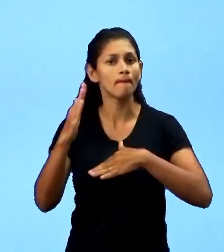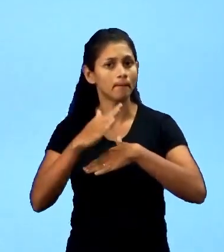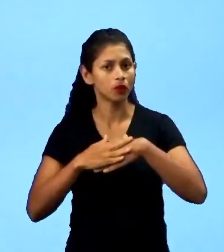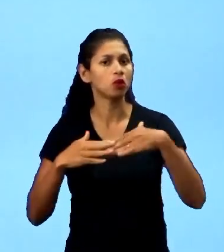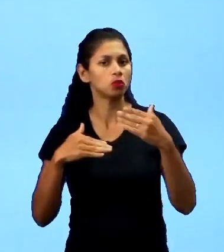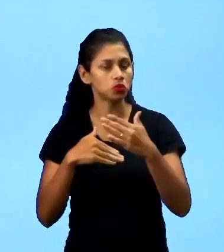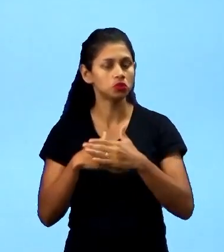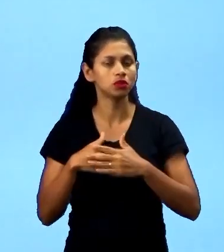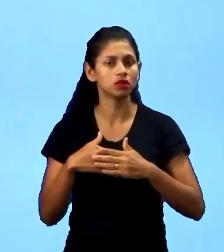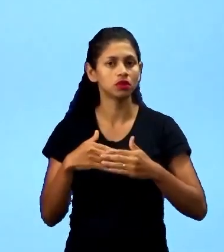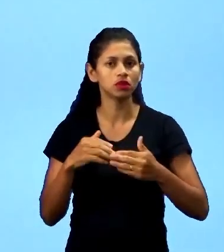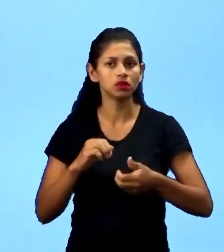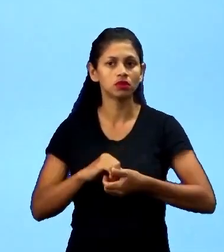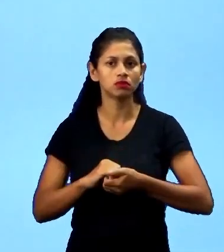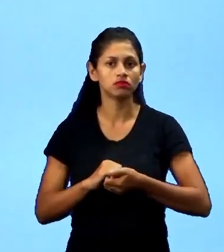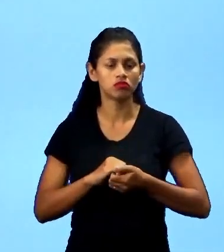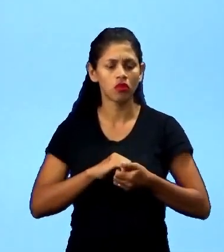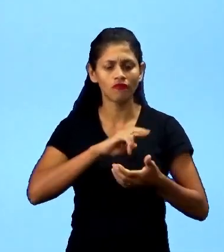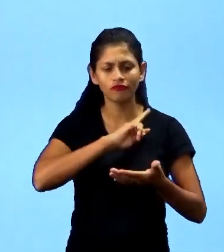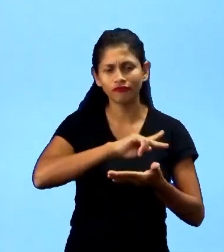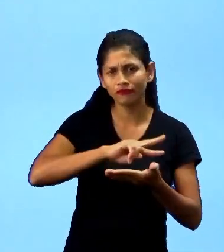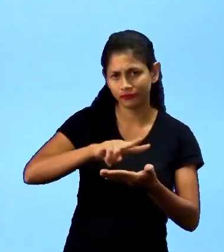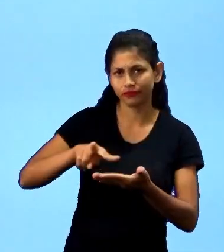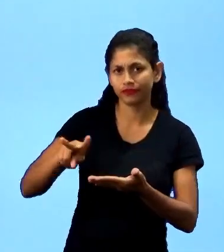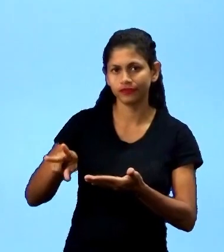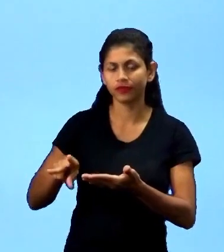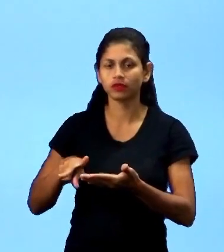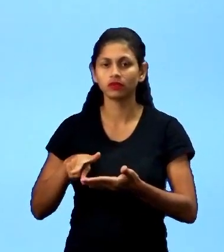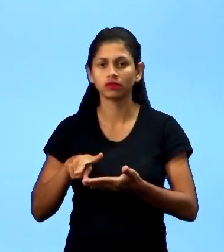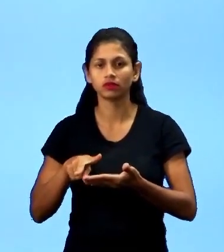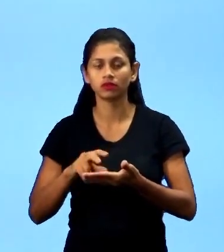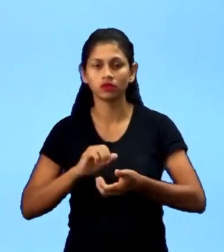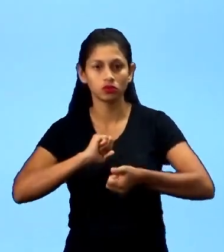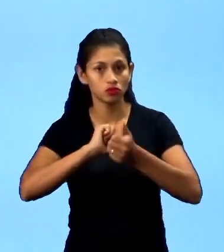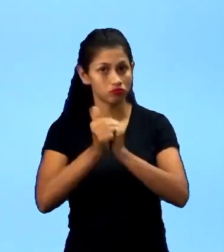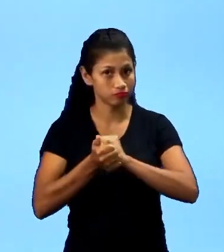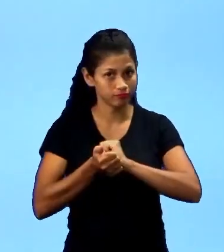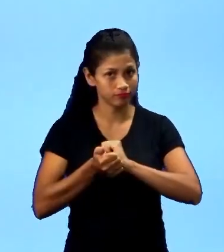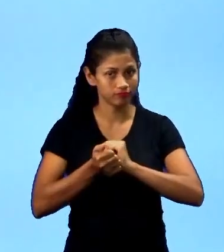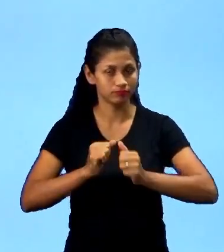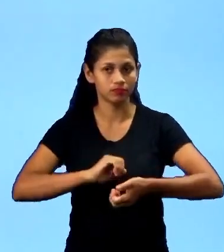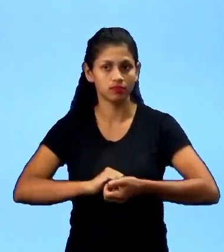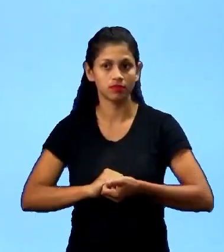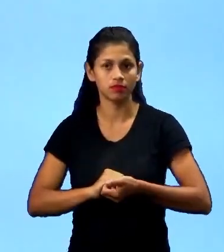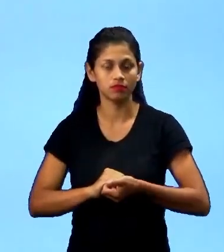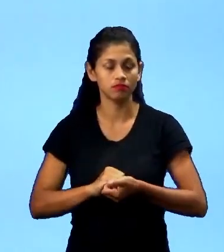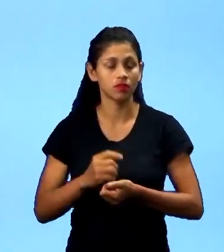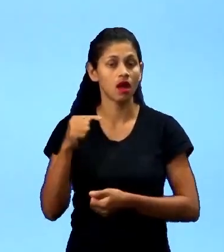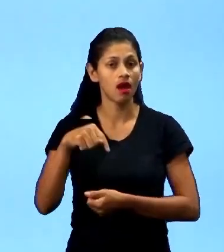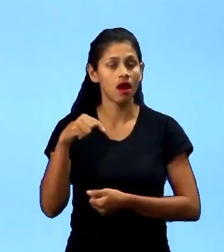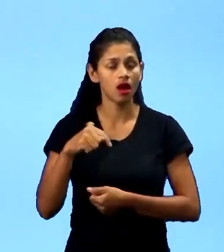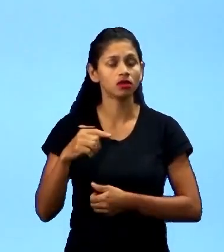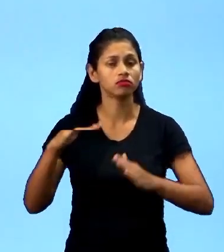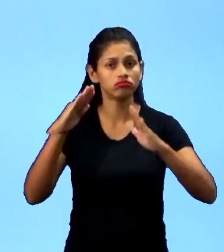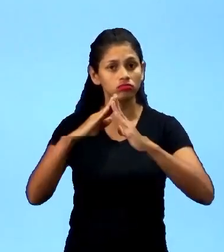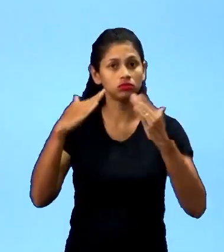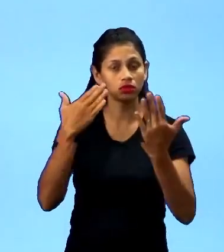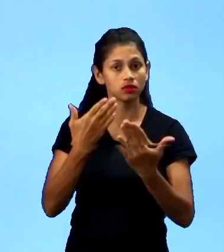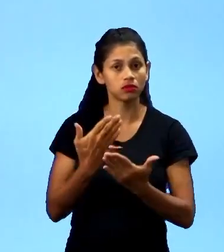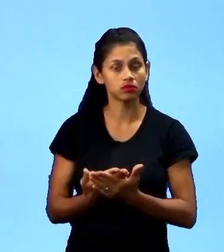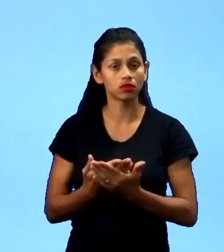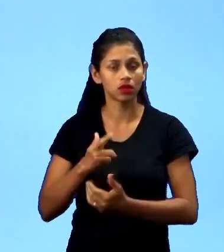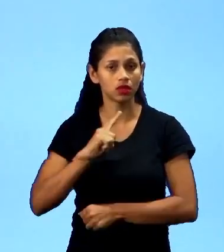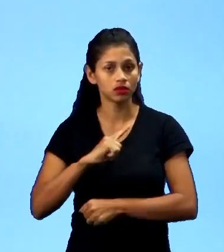os jogadores de todas as modalidades, porque a gente começa a profissionalizar. Entretanto, aqui no nosso ambiente escolar, a gente tem o